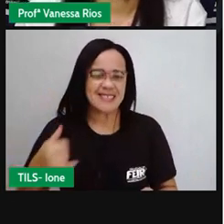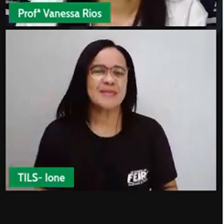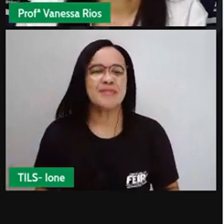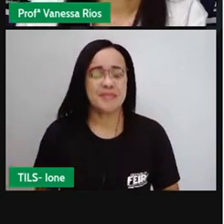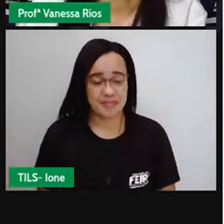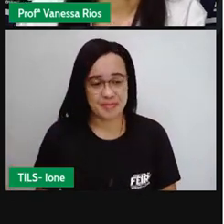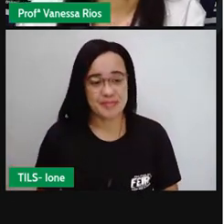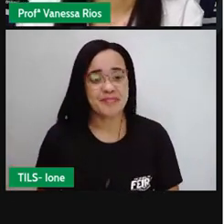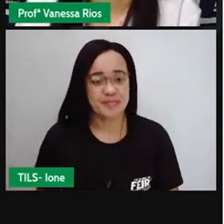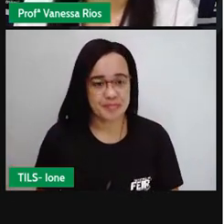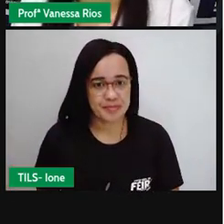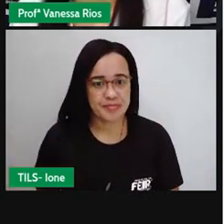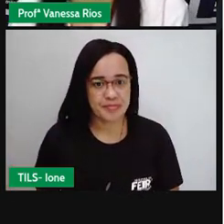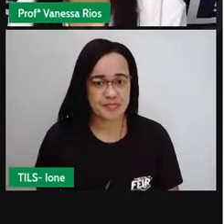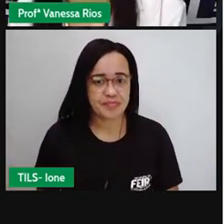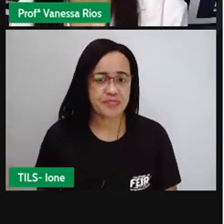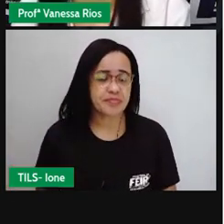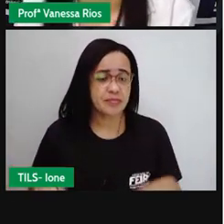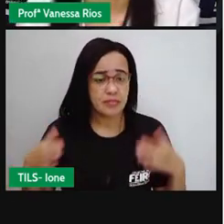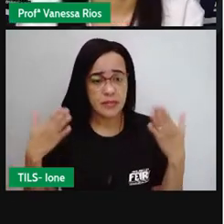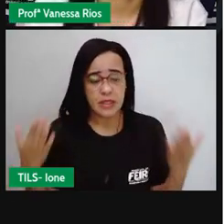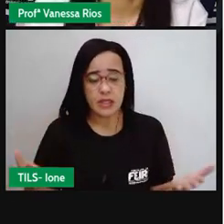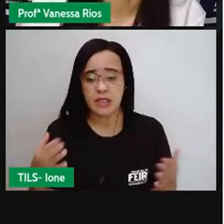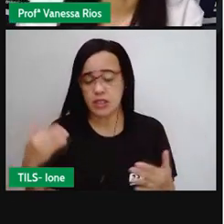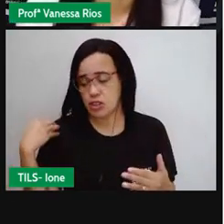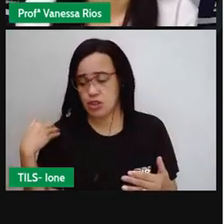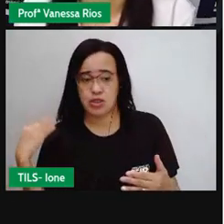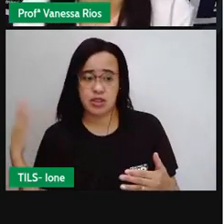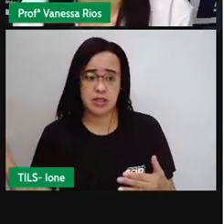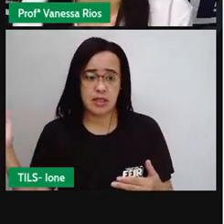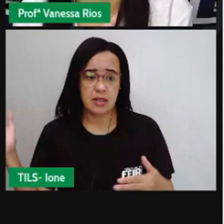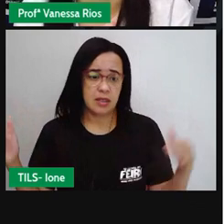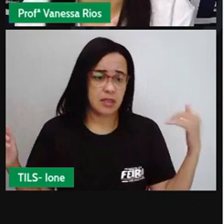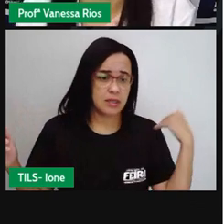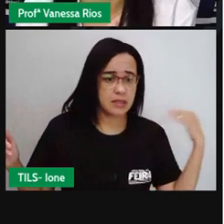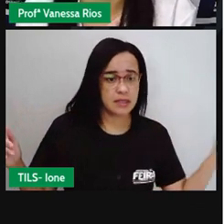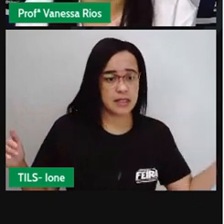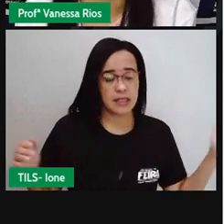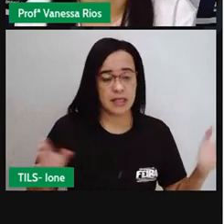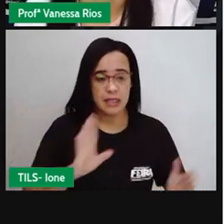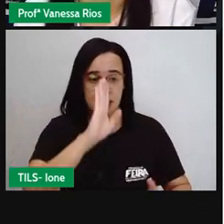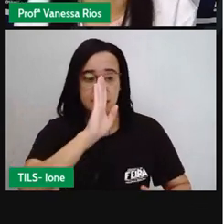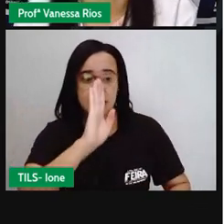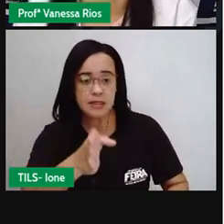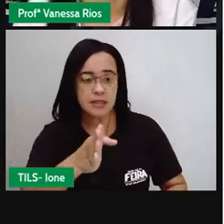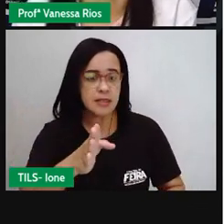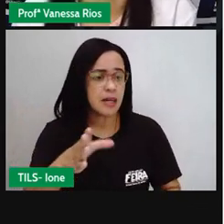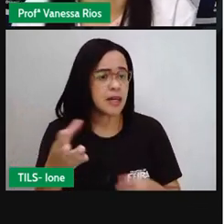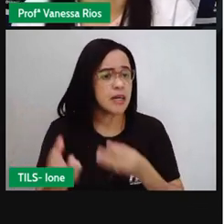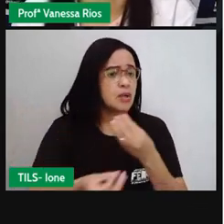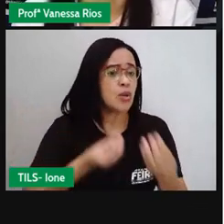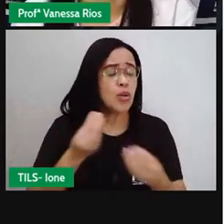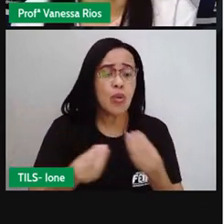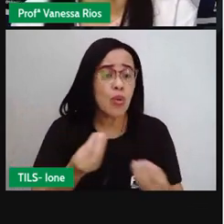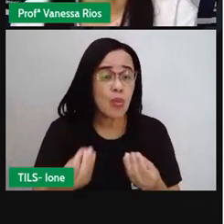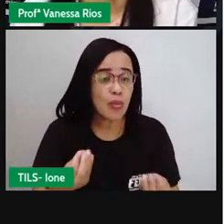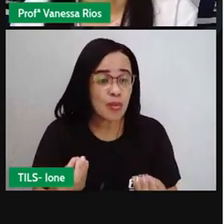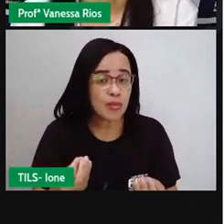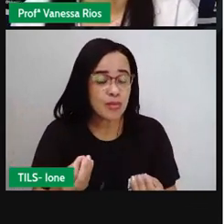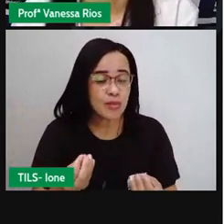E aí a gente, quando a gente vira à direita, segue reto, vira à esquerda, de acordo com o o GPS lá mandou fazer,